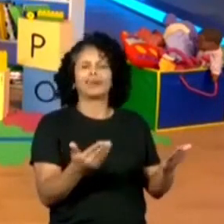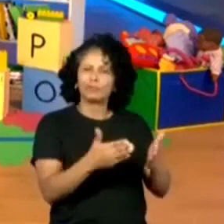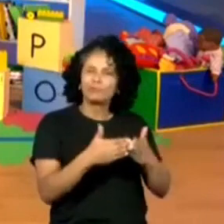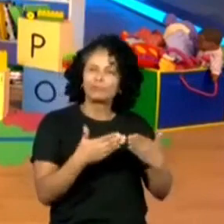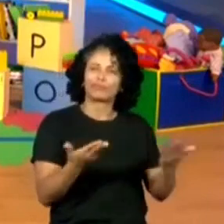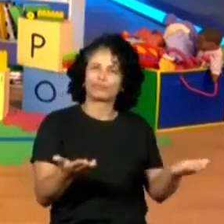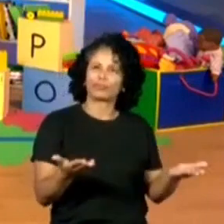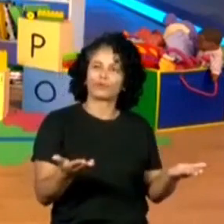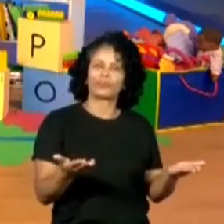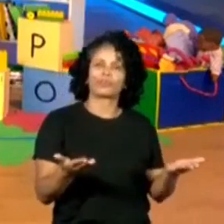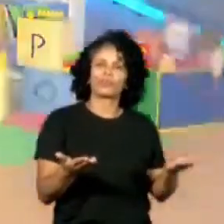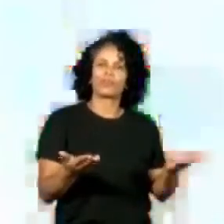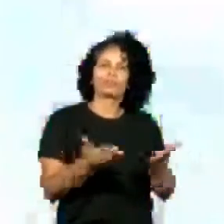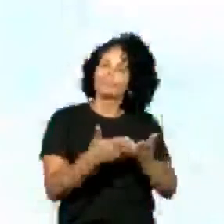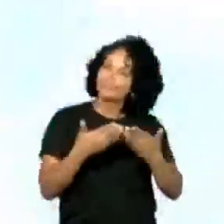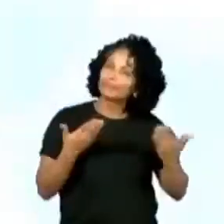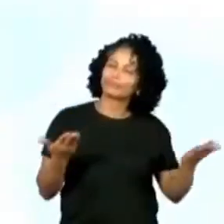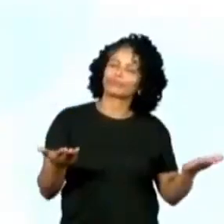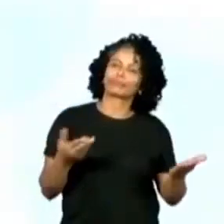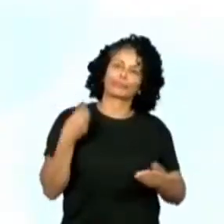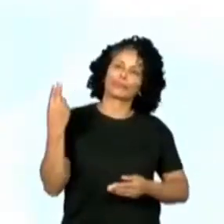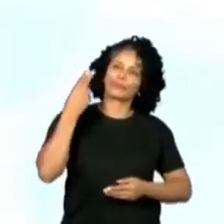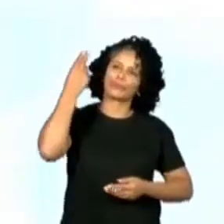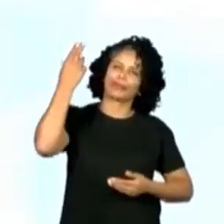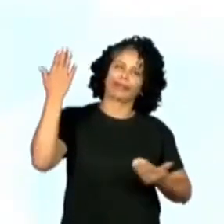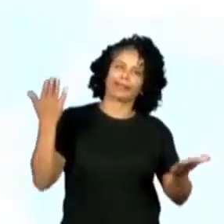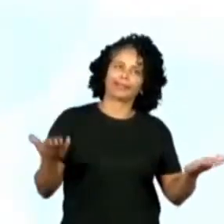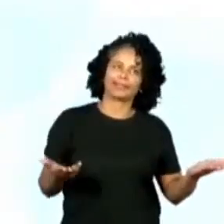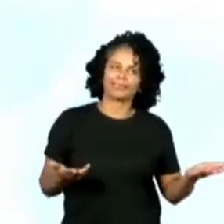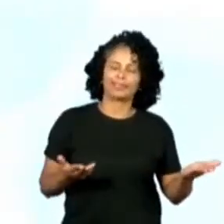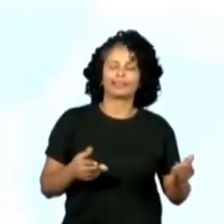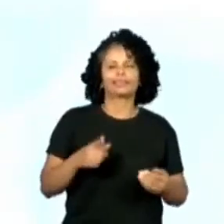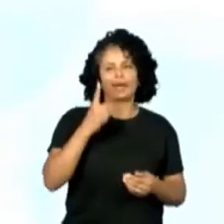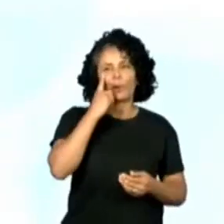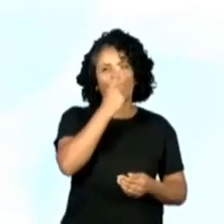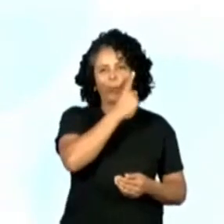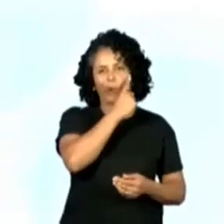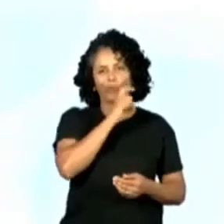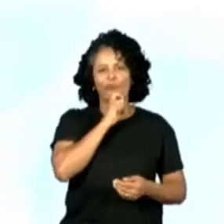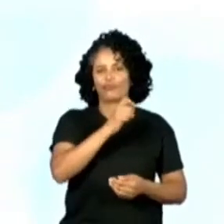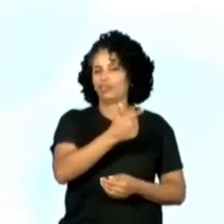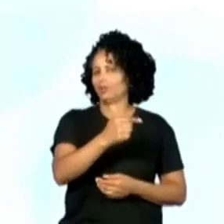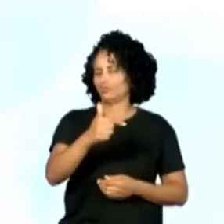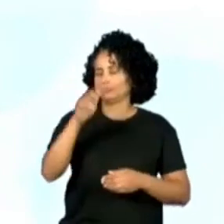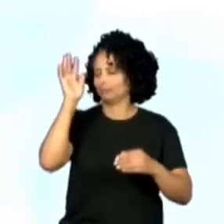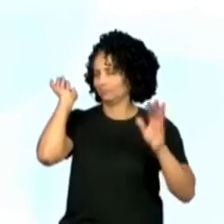Aí não dá, né? Aí não dá, Juliana. Aí, tem olhos verdes. Não, né, galera?